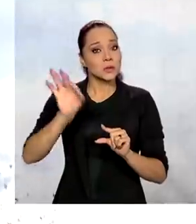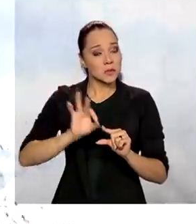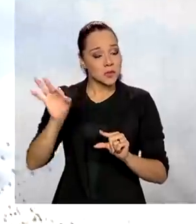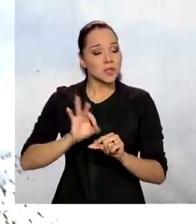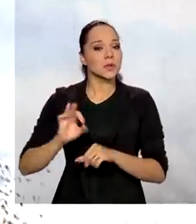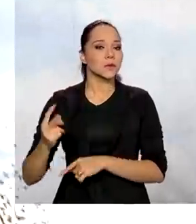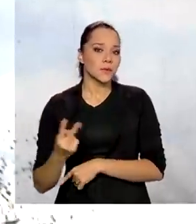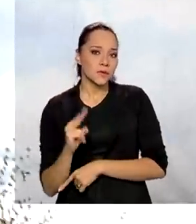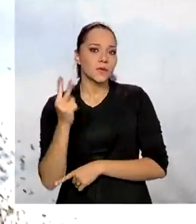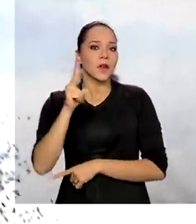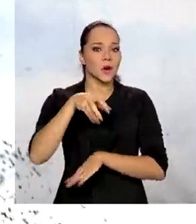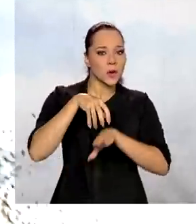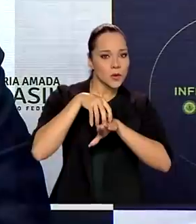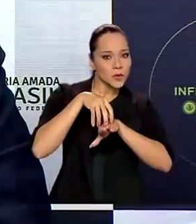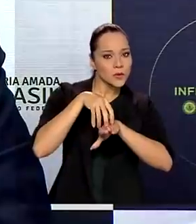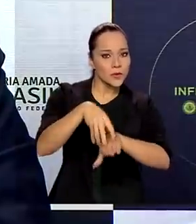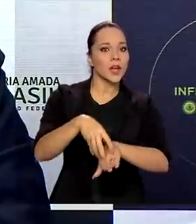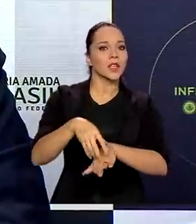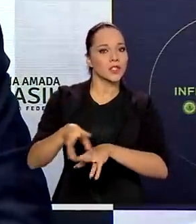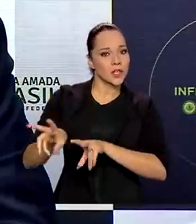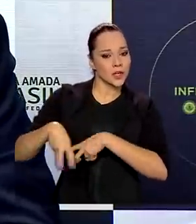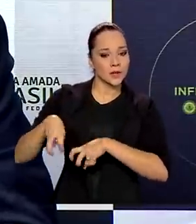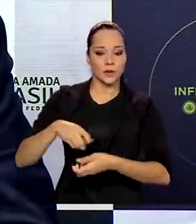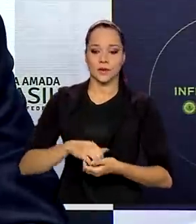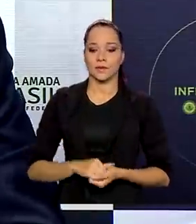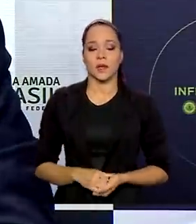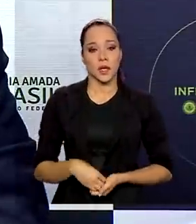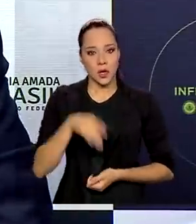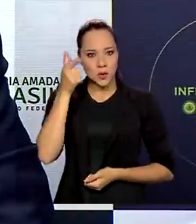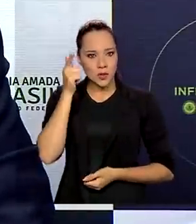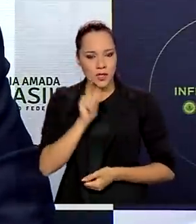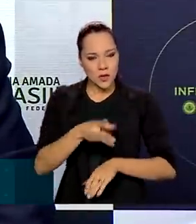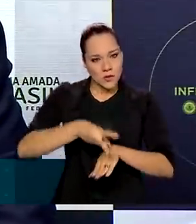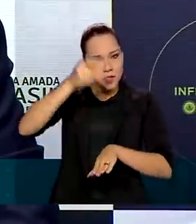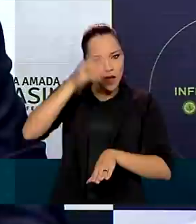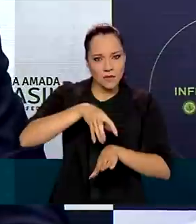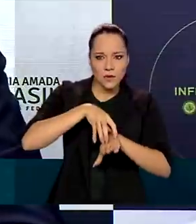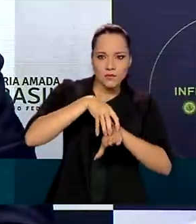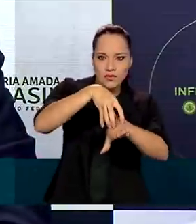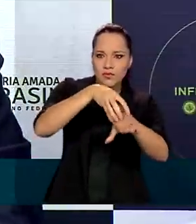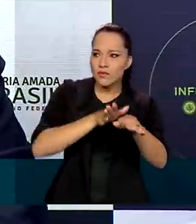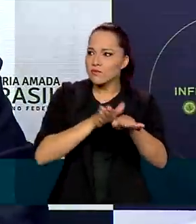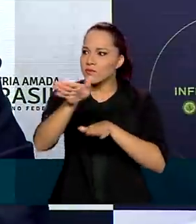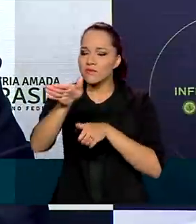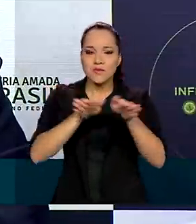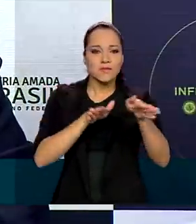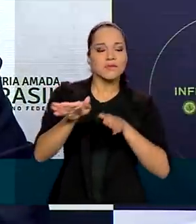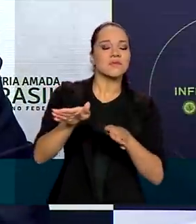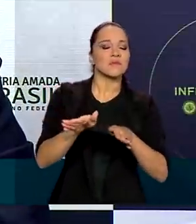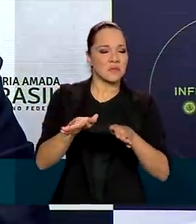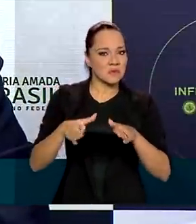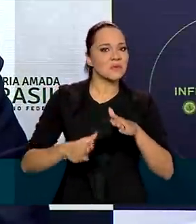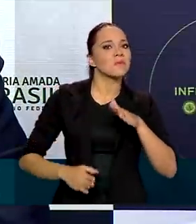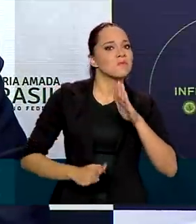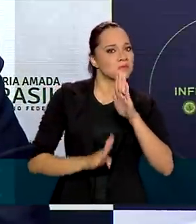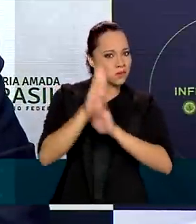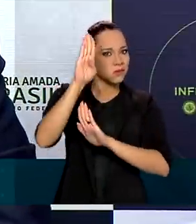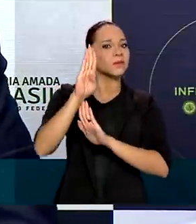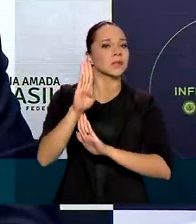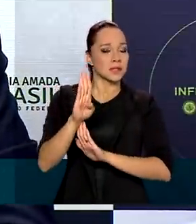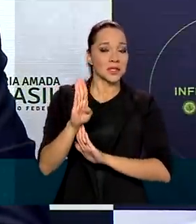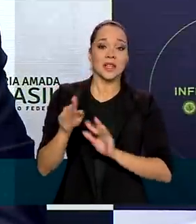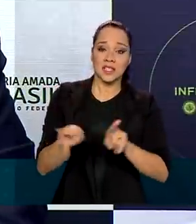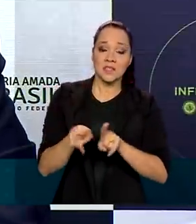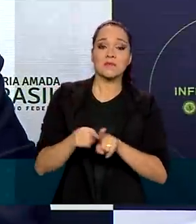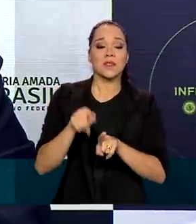no valor do frete agrícola. Conseguimos escoar uma safra recorde, dar vazão aos nossos produtos,